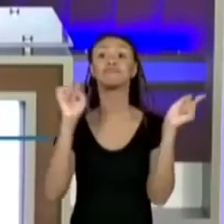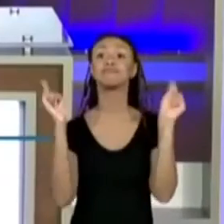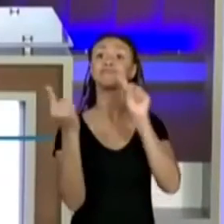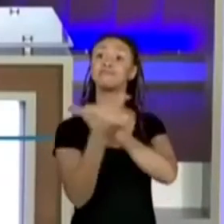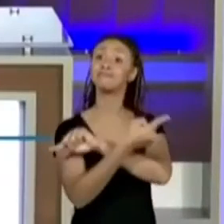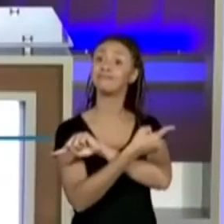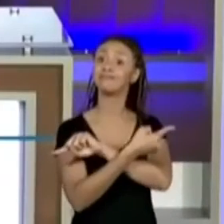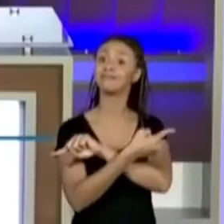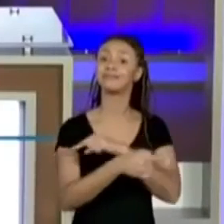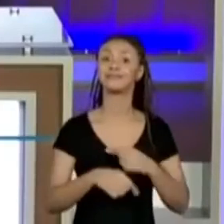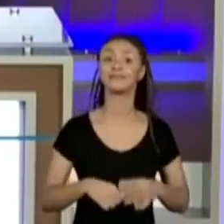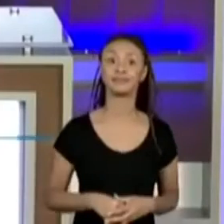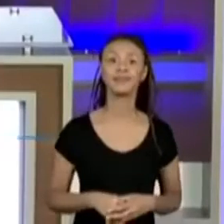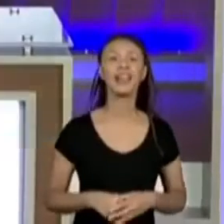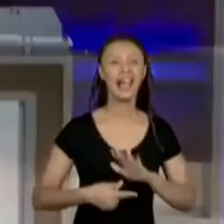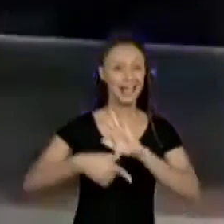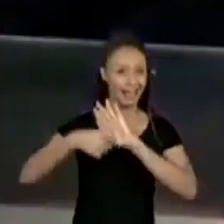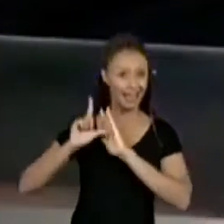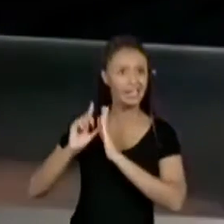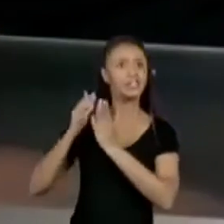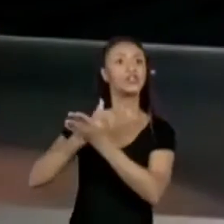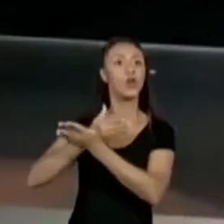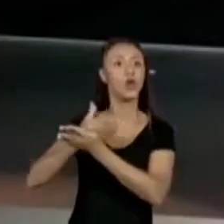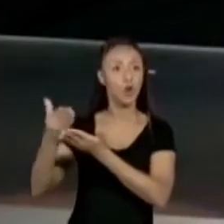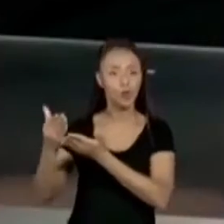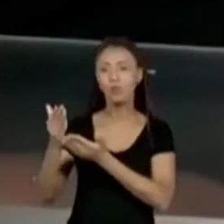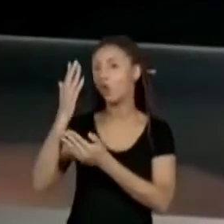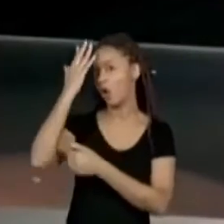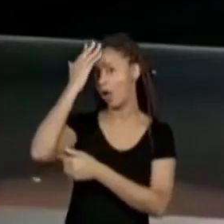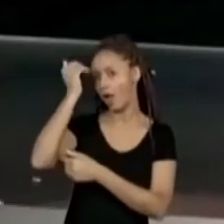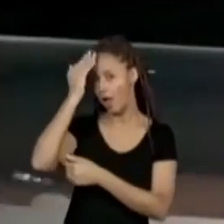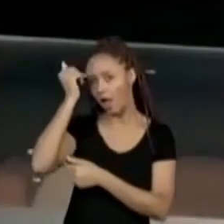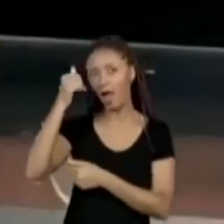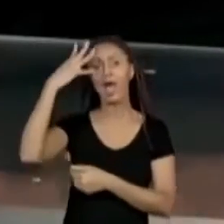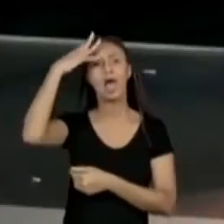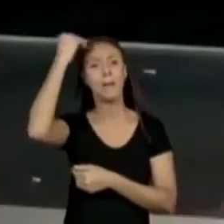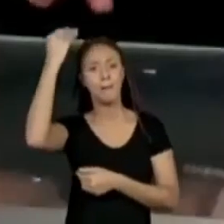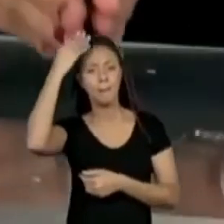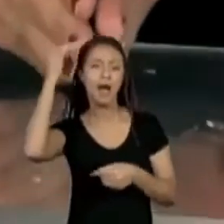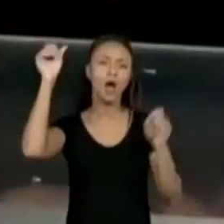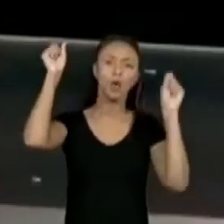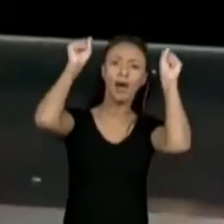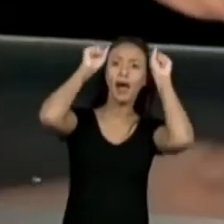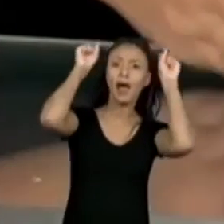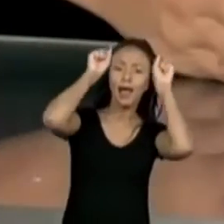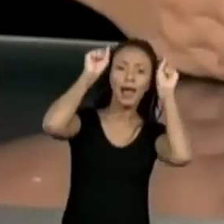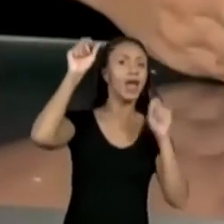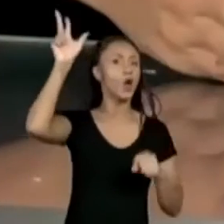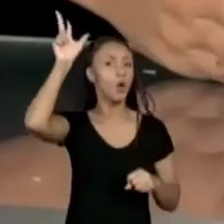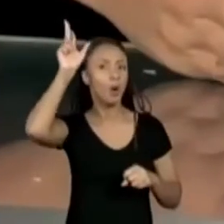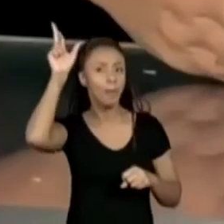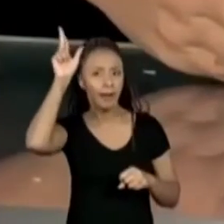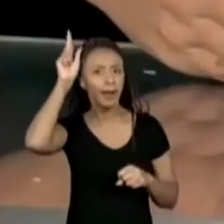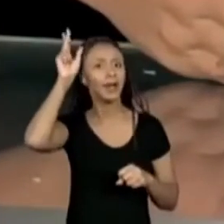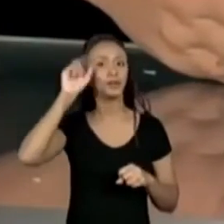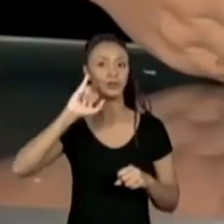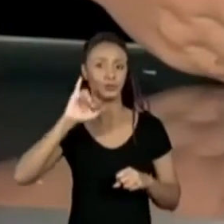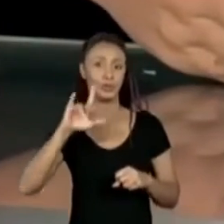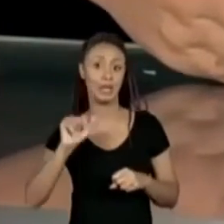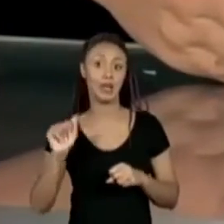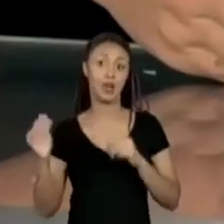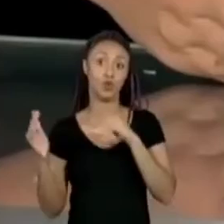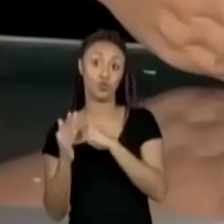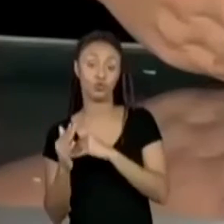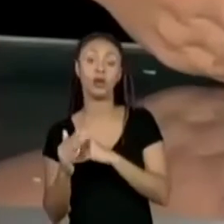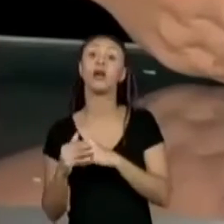a ordem. Então, a gente não começou com Ana, Paula, Raquel, Roberto e Juliana? Agora,